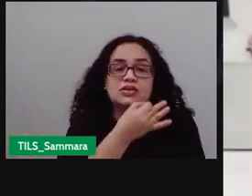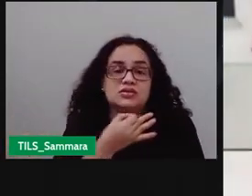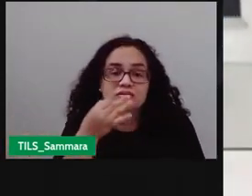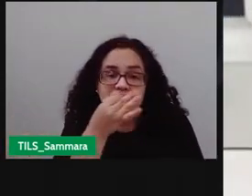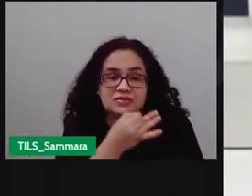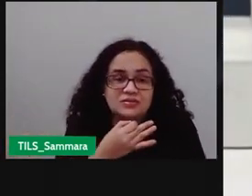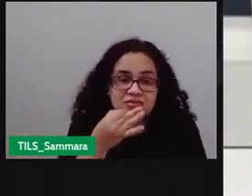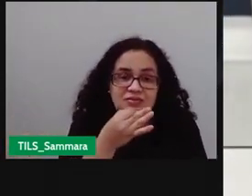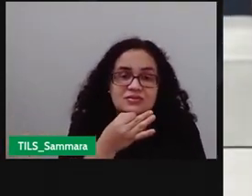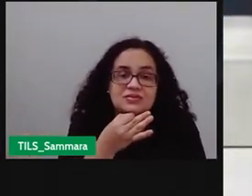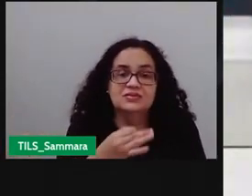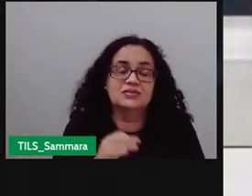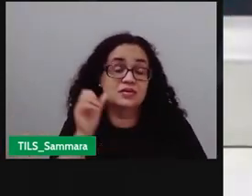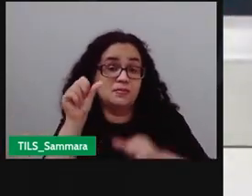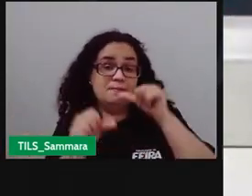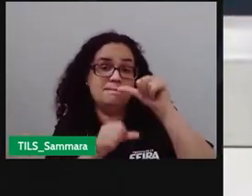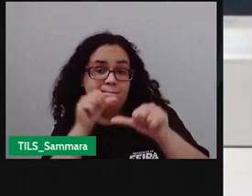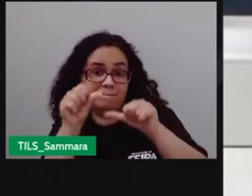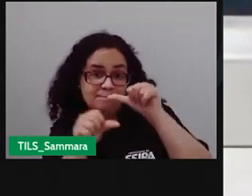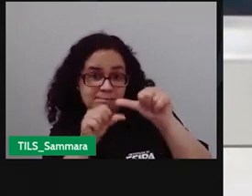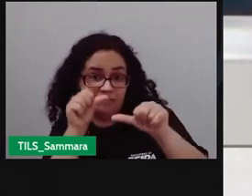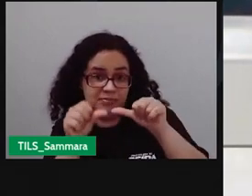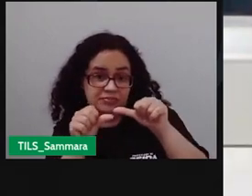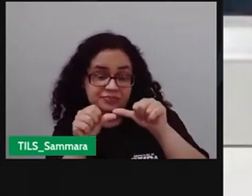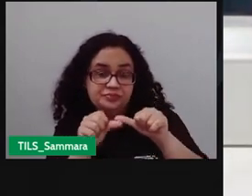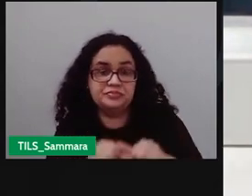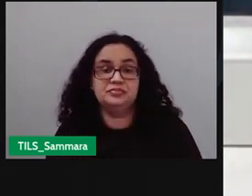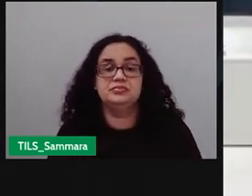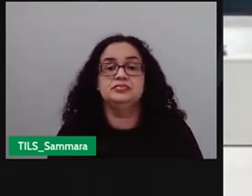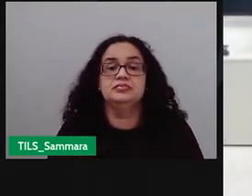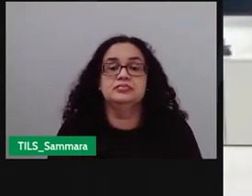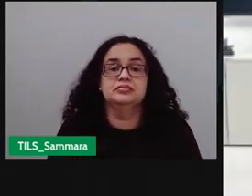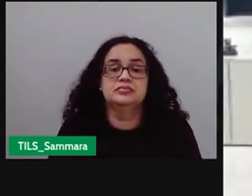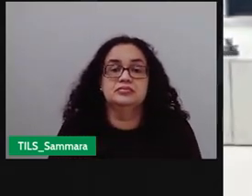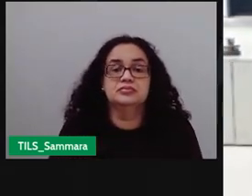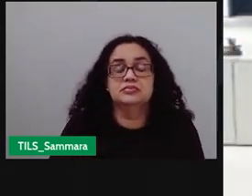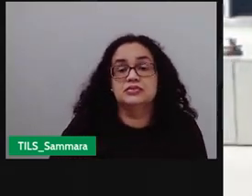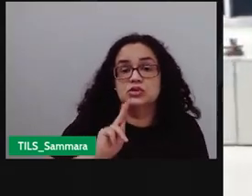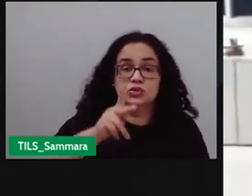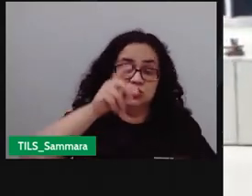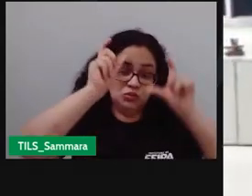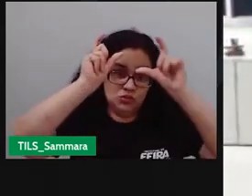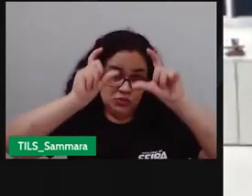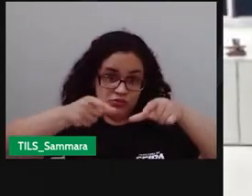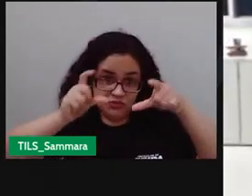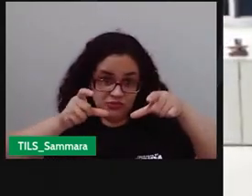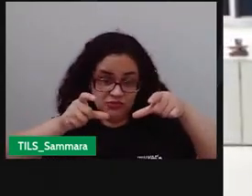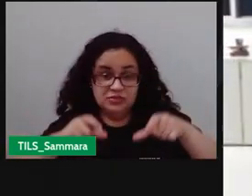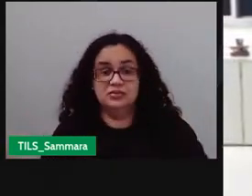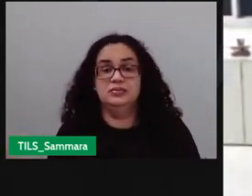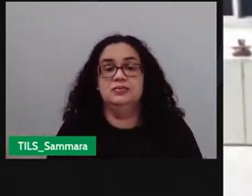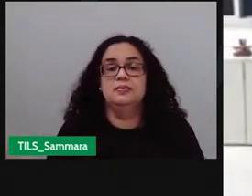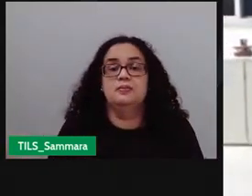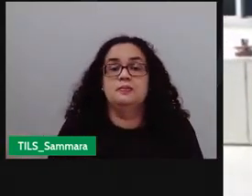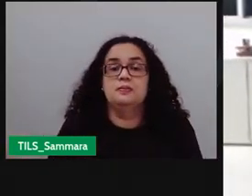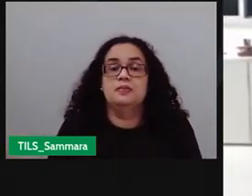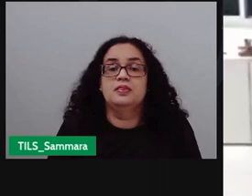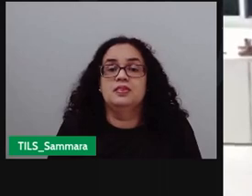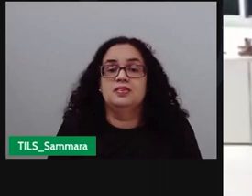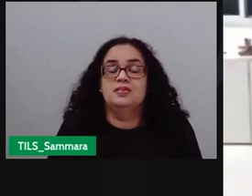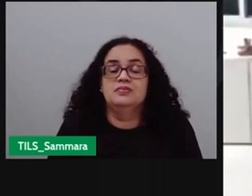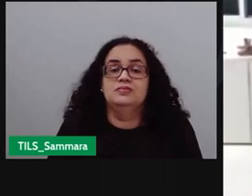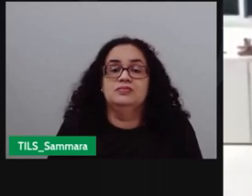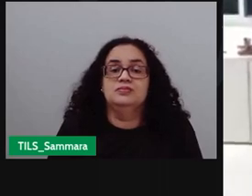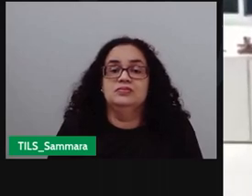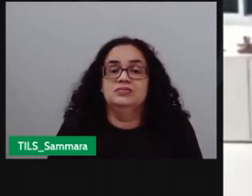encurtar aquele caminho fazer uma ponte entre a comunidade as autoridades locais os poderes públicos é esse o nosso papel